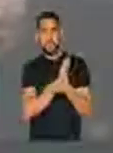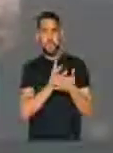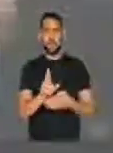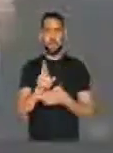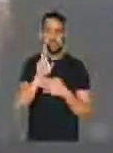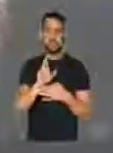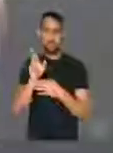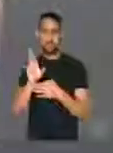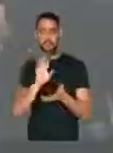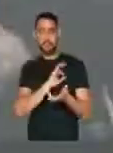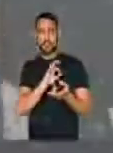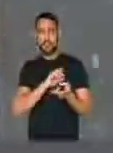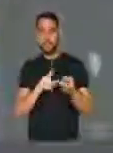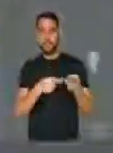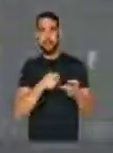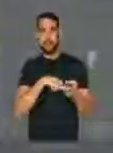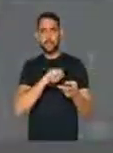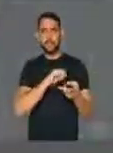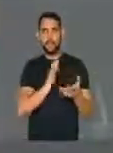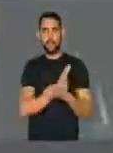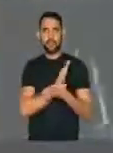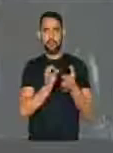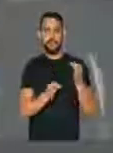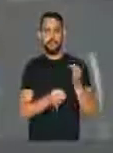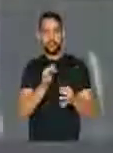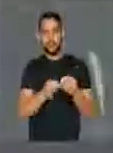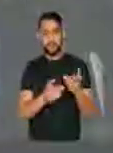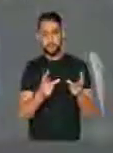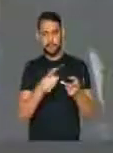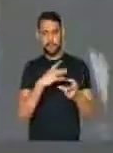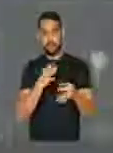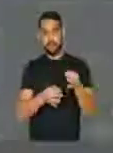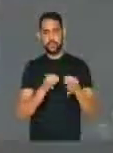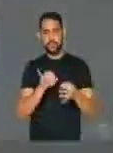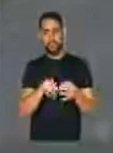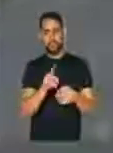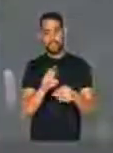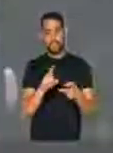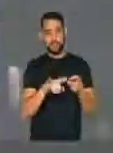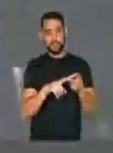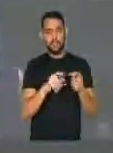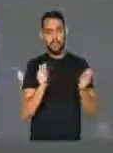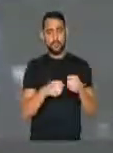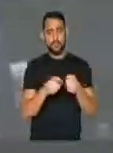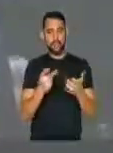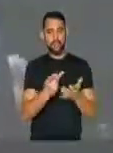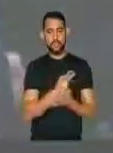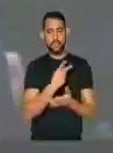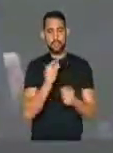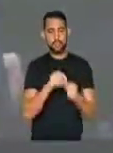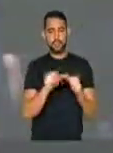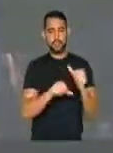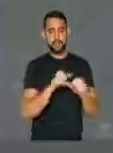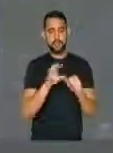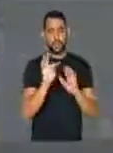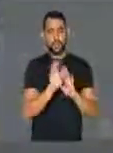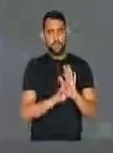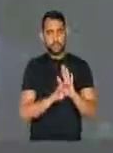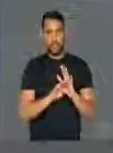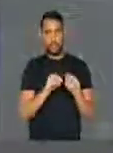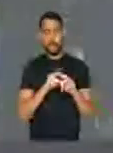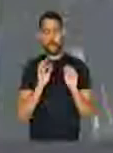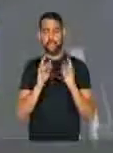autoridades policiais, como delegados e até da justiça, juízes. Isso poderia ter sido corrigido.